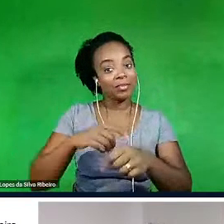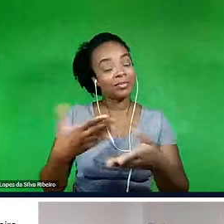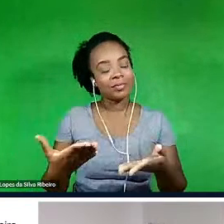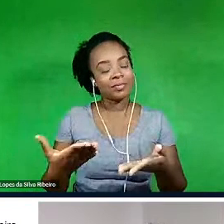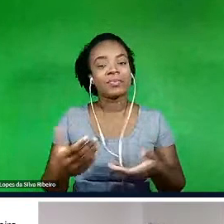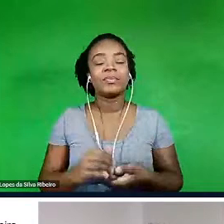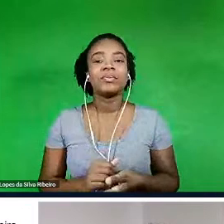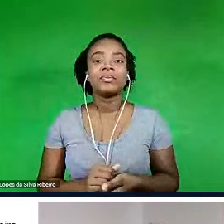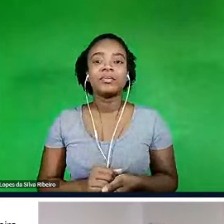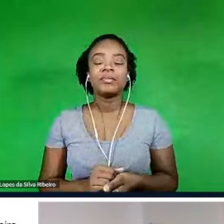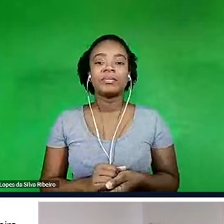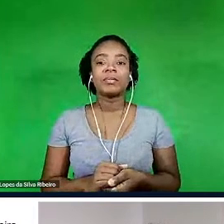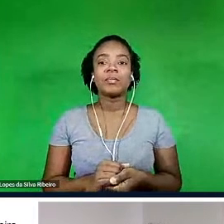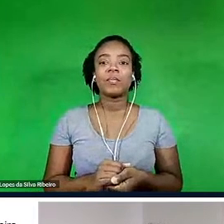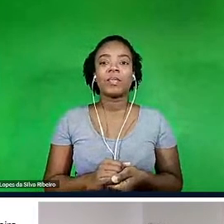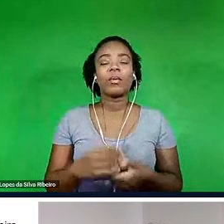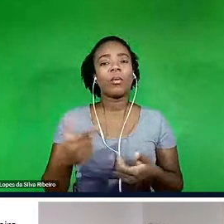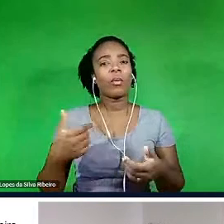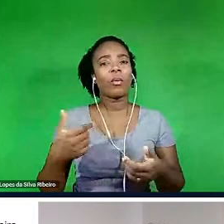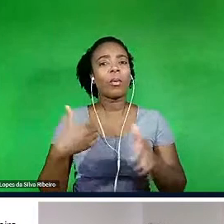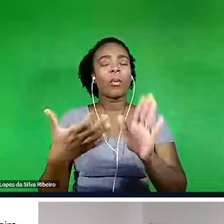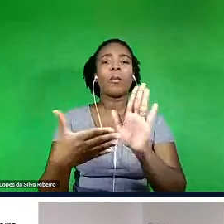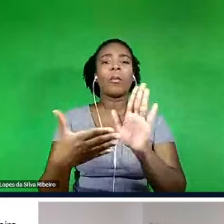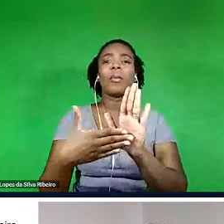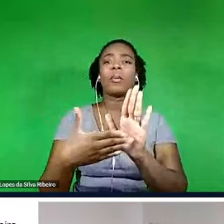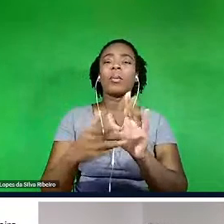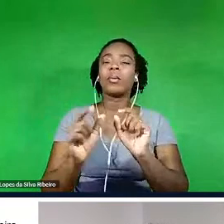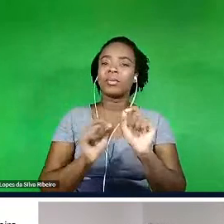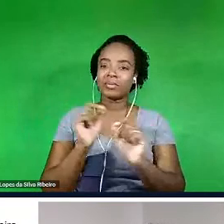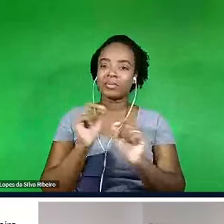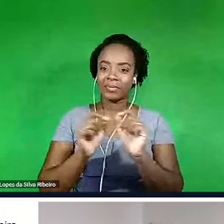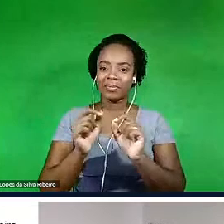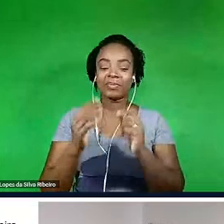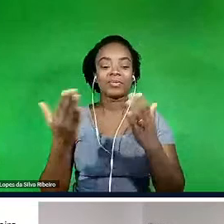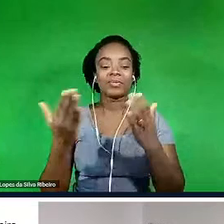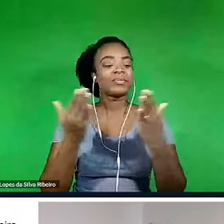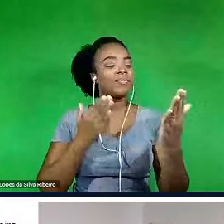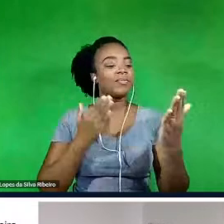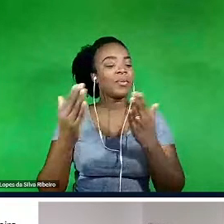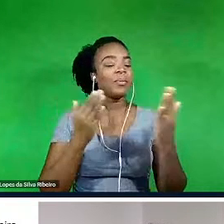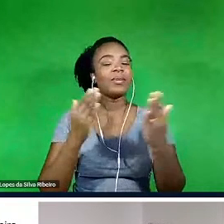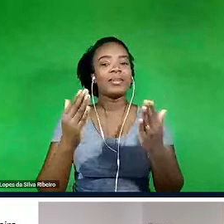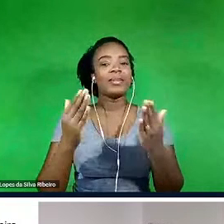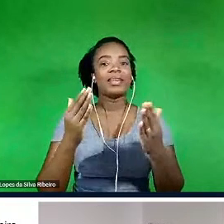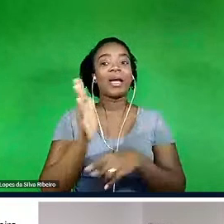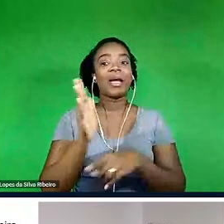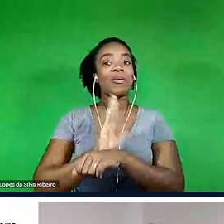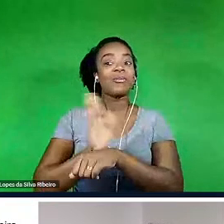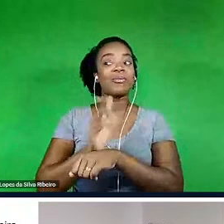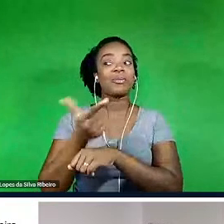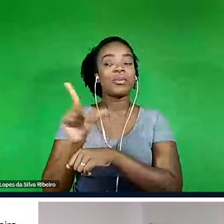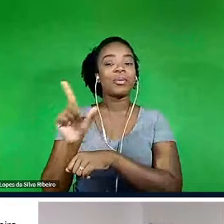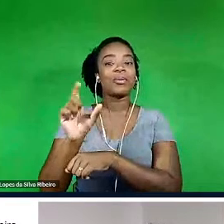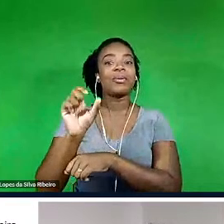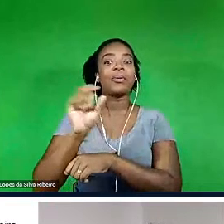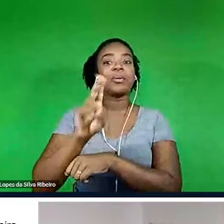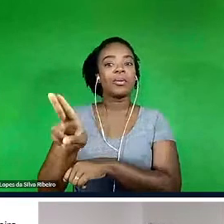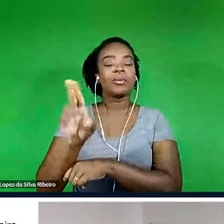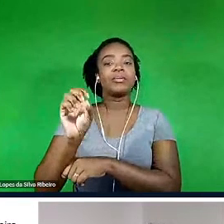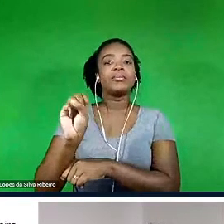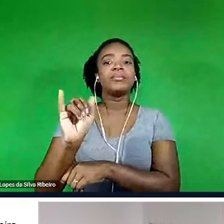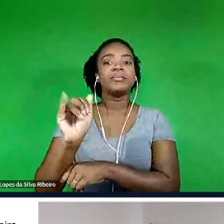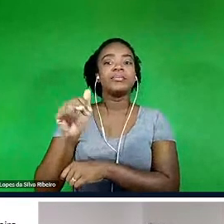eu então proponho assim, a gente fazer uma coisa e comparar, um filme chamado Simone que também trata um pouco dessa questão muito